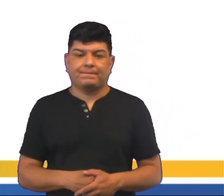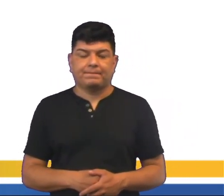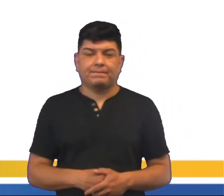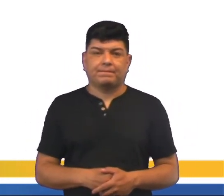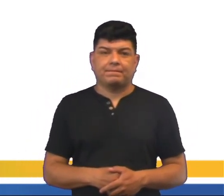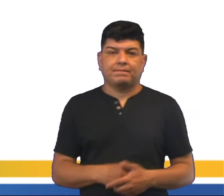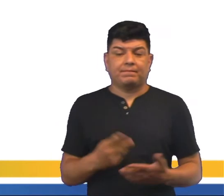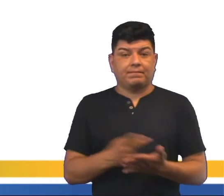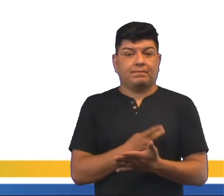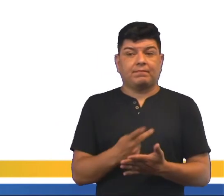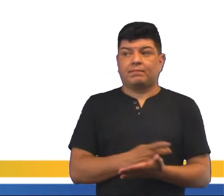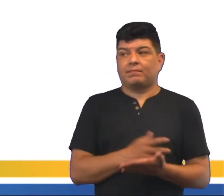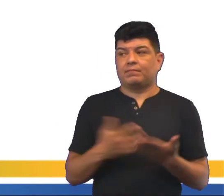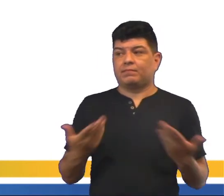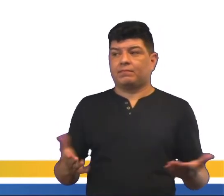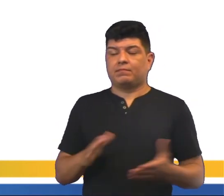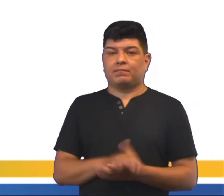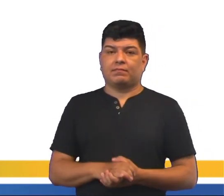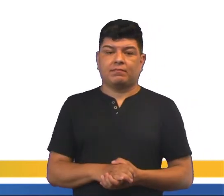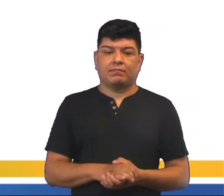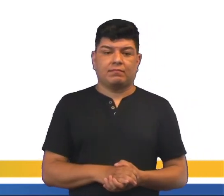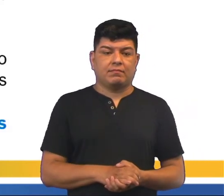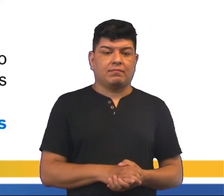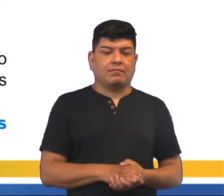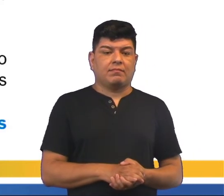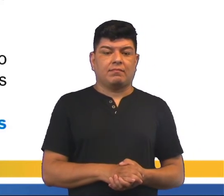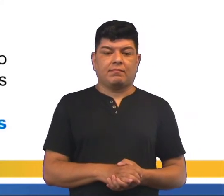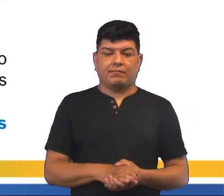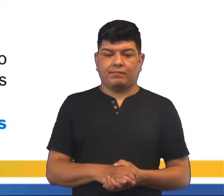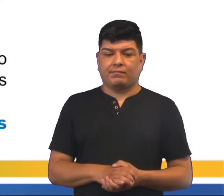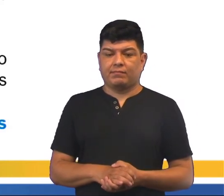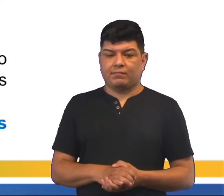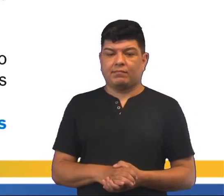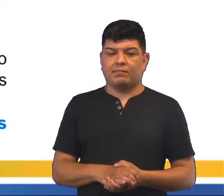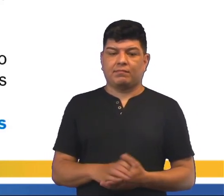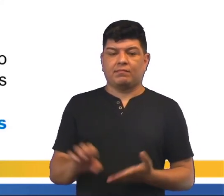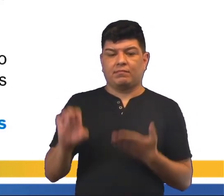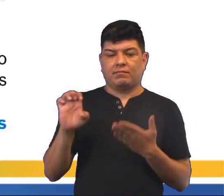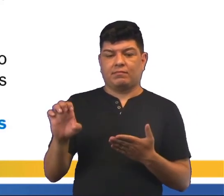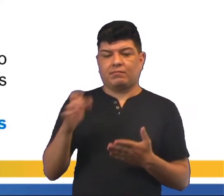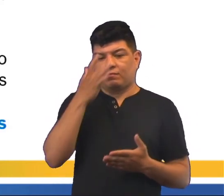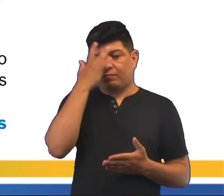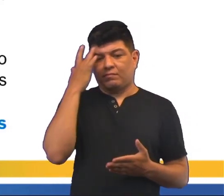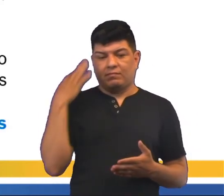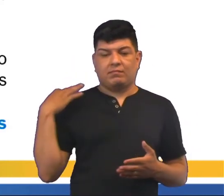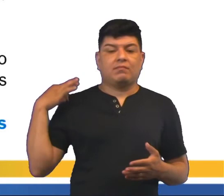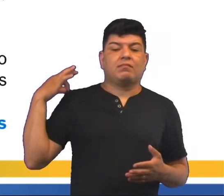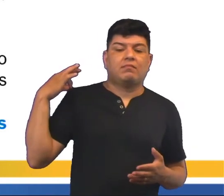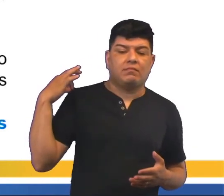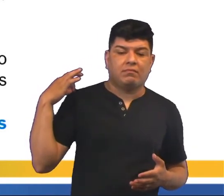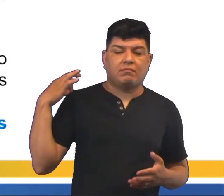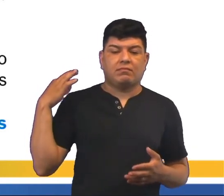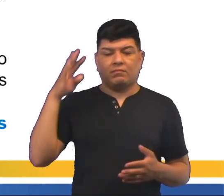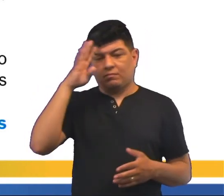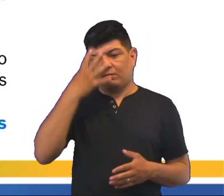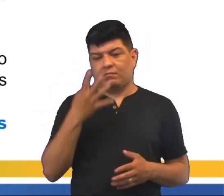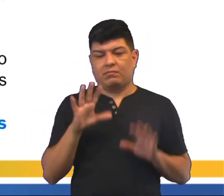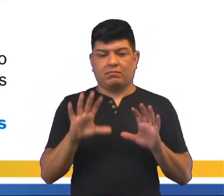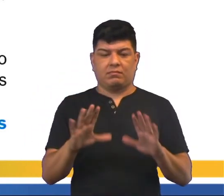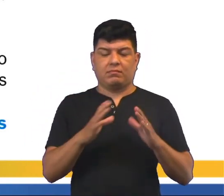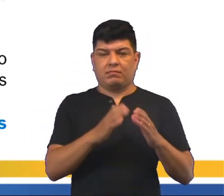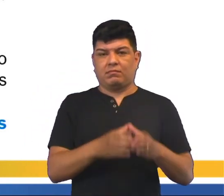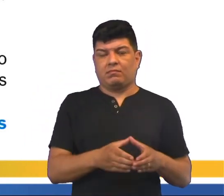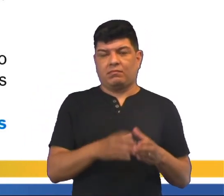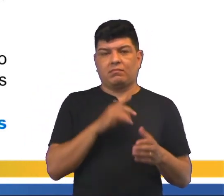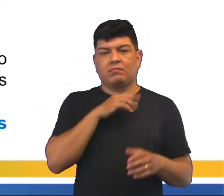O que é incorreto aí, pessoal? Vamos lá para a opção. A letra E, são pessoas que optam voluntariamente por